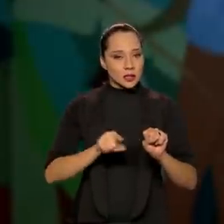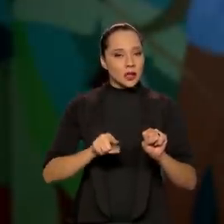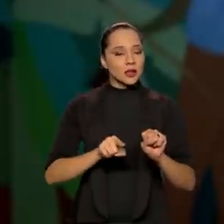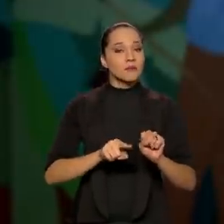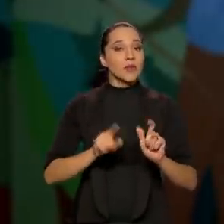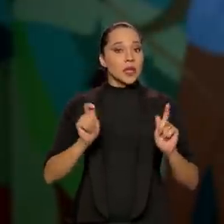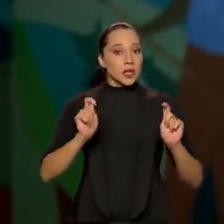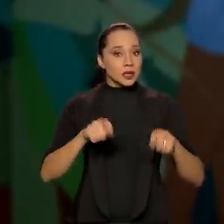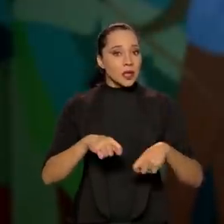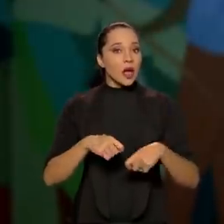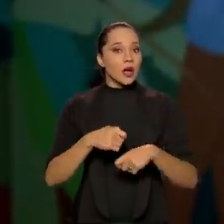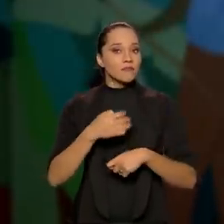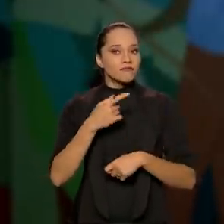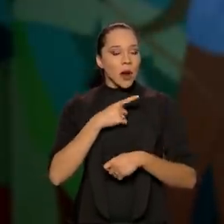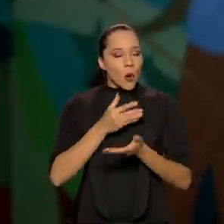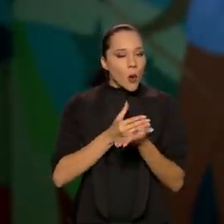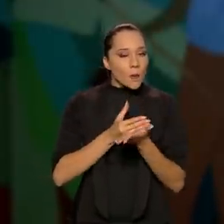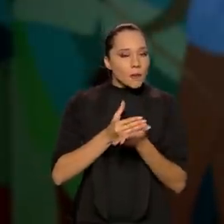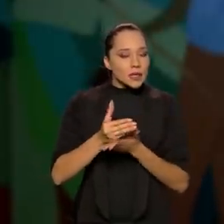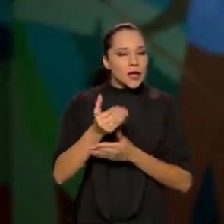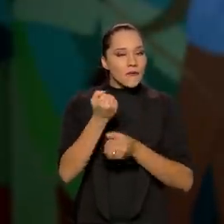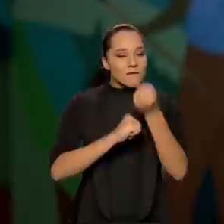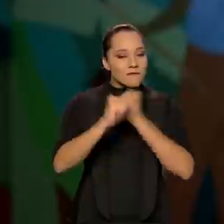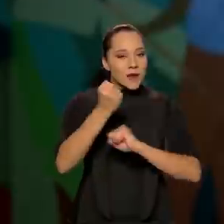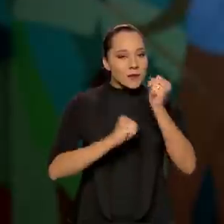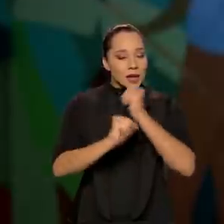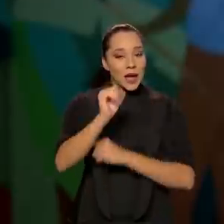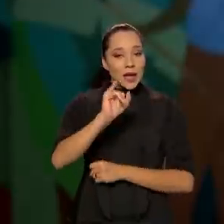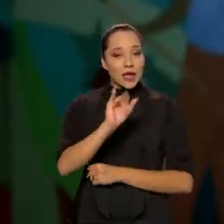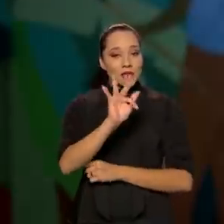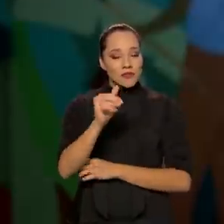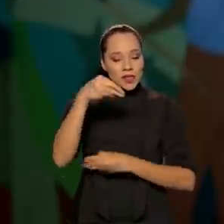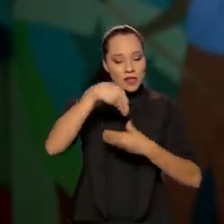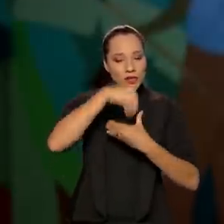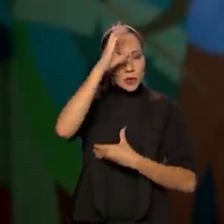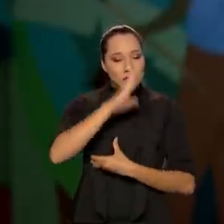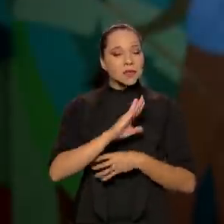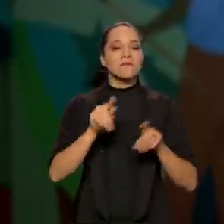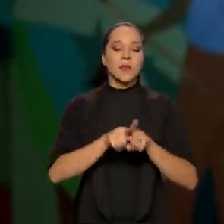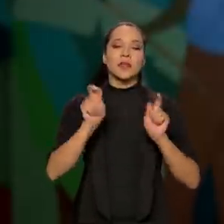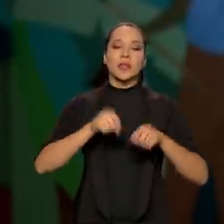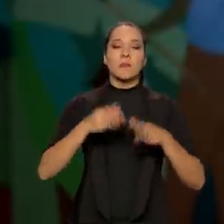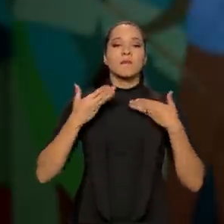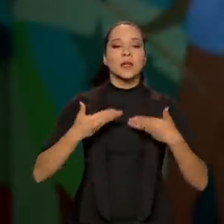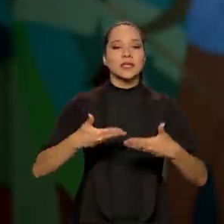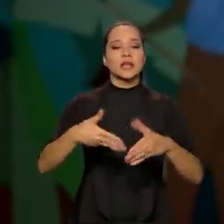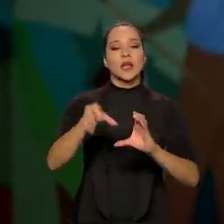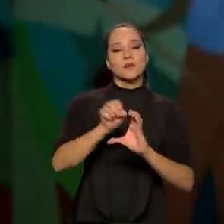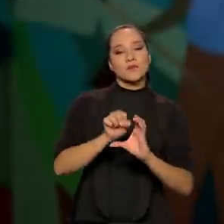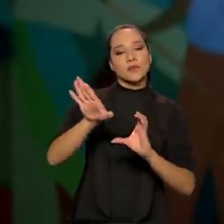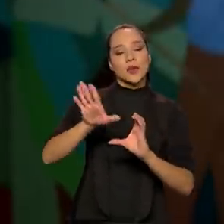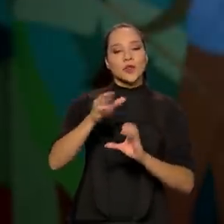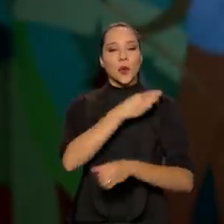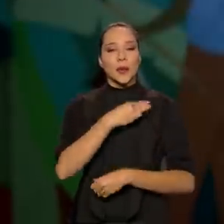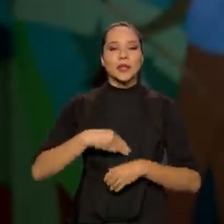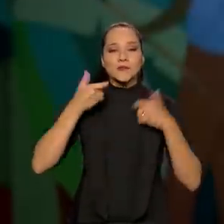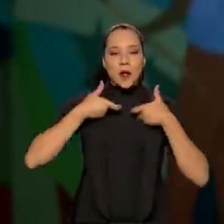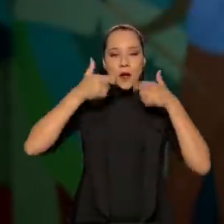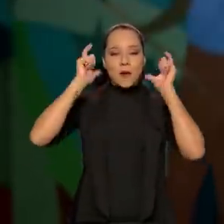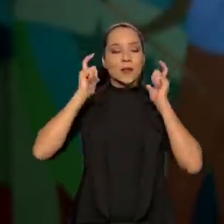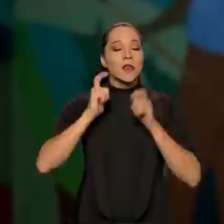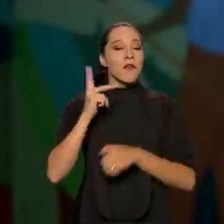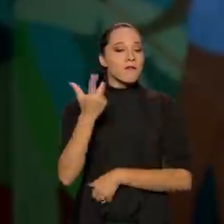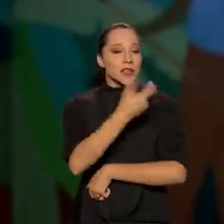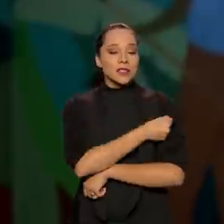modo que nós já estamos na eminência de começar a produzir o IFA, bem como temos por parte do Ministério da Ciência e Tecnologia do Marcos Pontes, vacinas